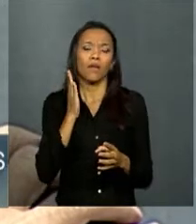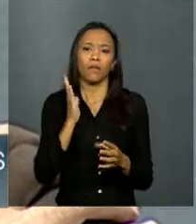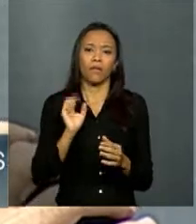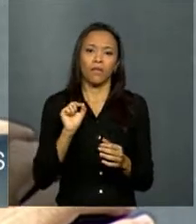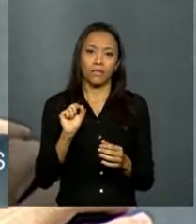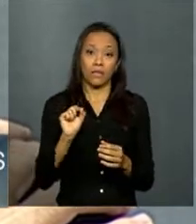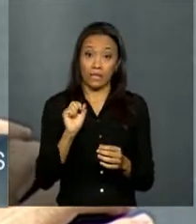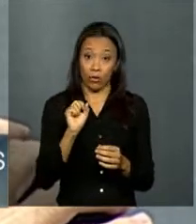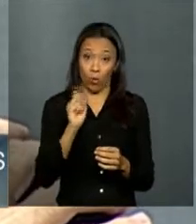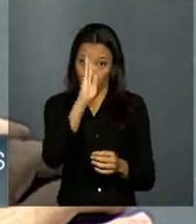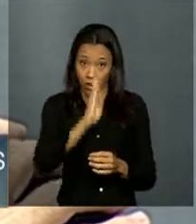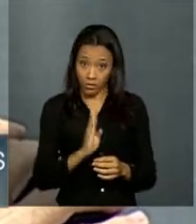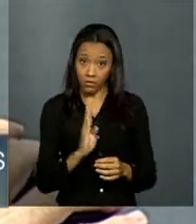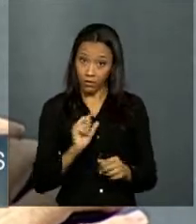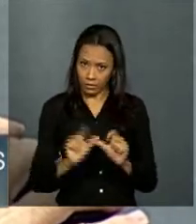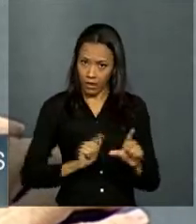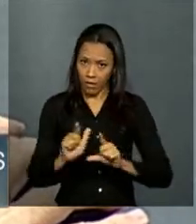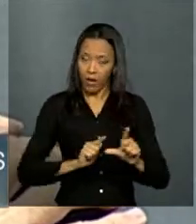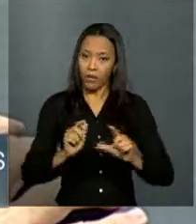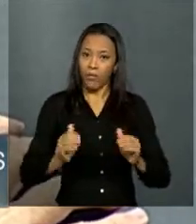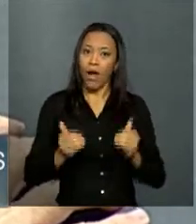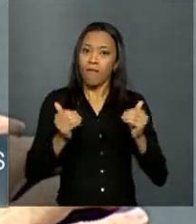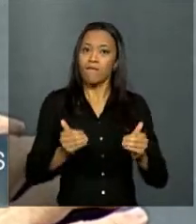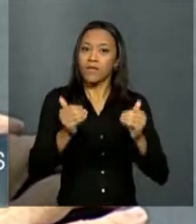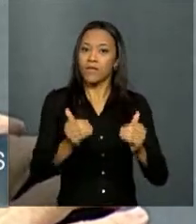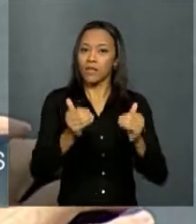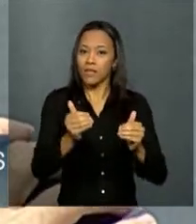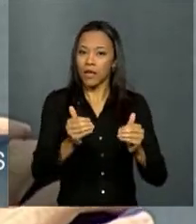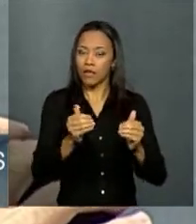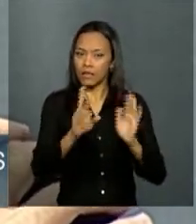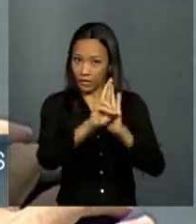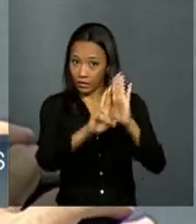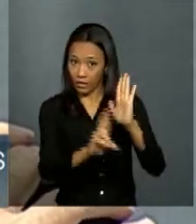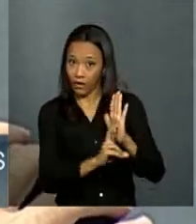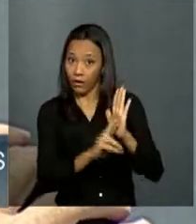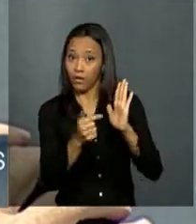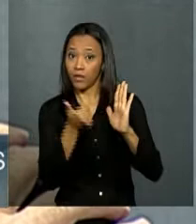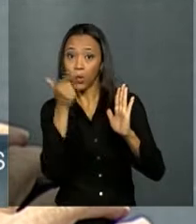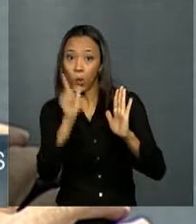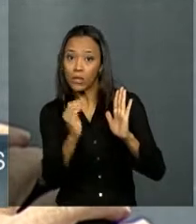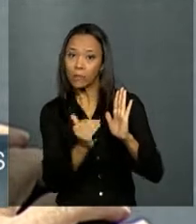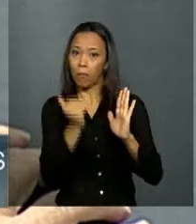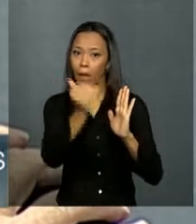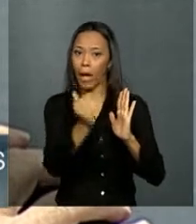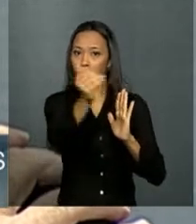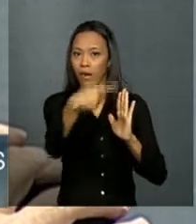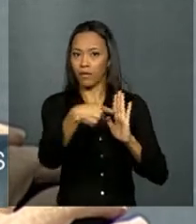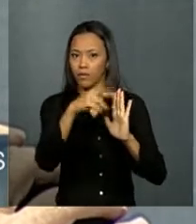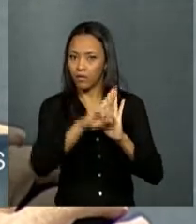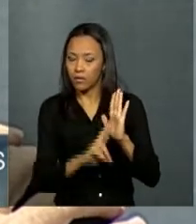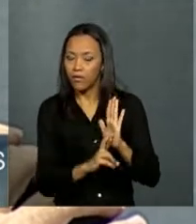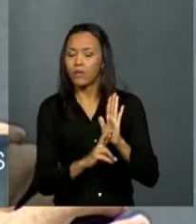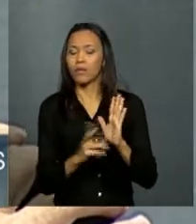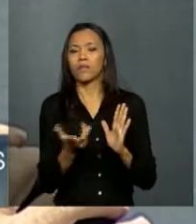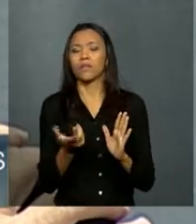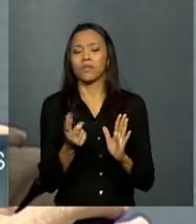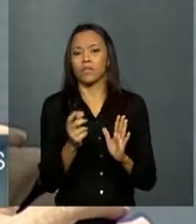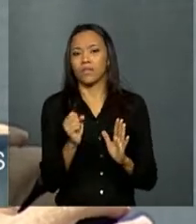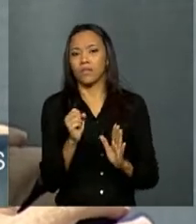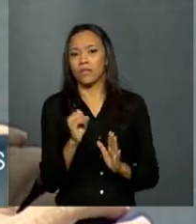está trabalhando para avançar na ratificação desses acordos, se há chance de um acordo de Open Sky ser